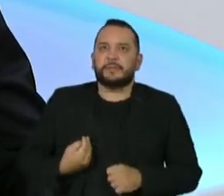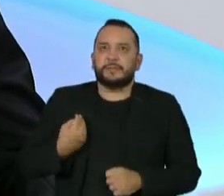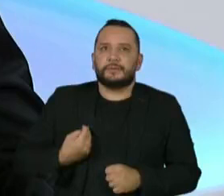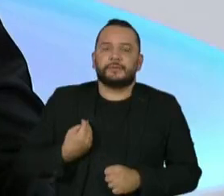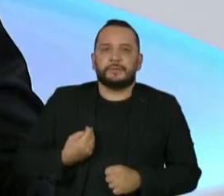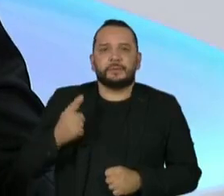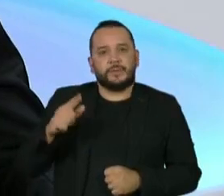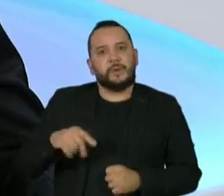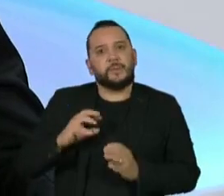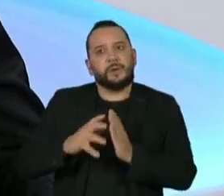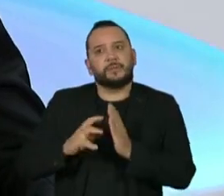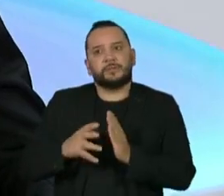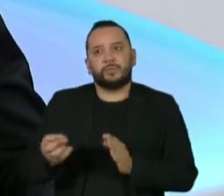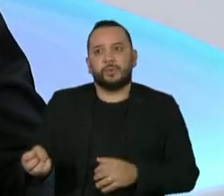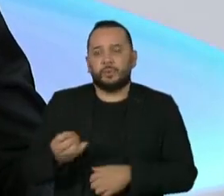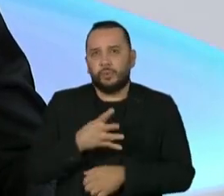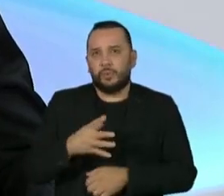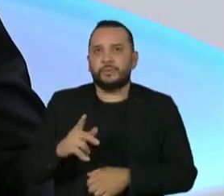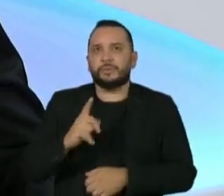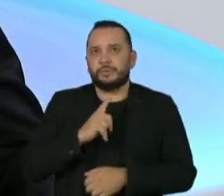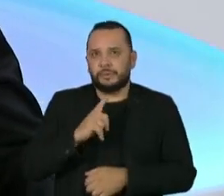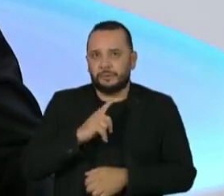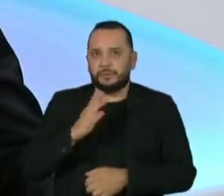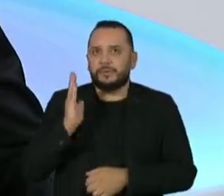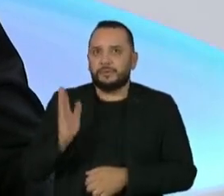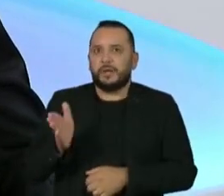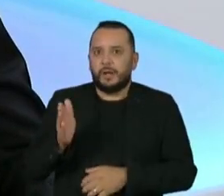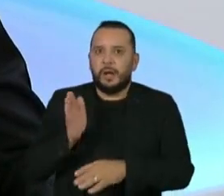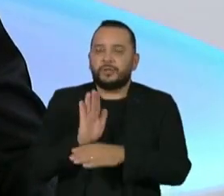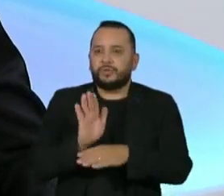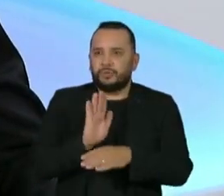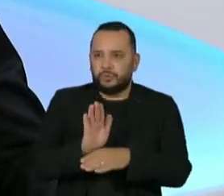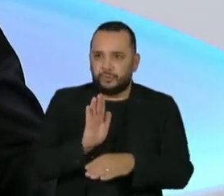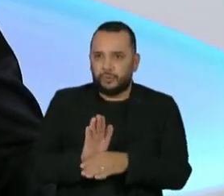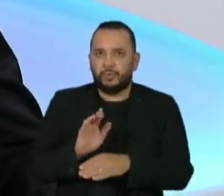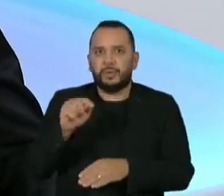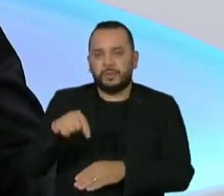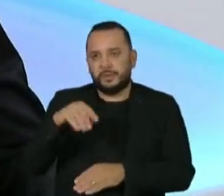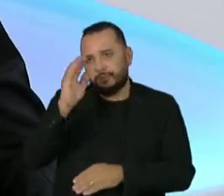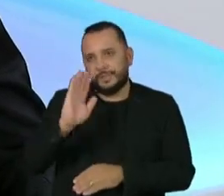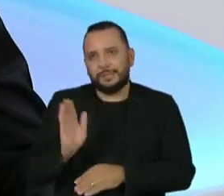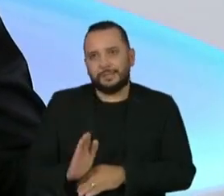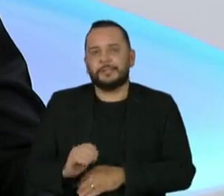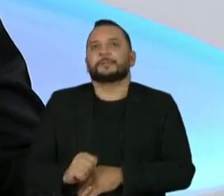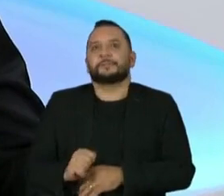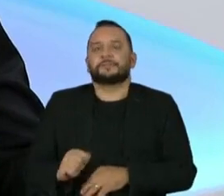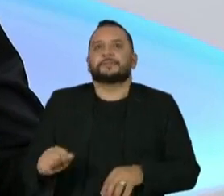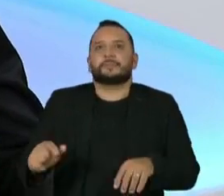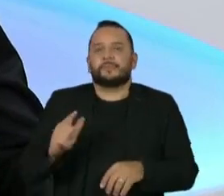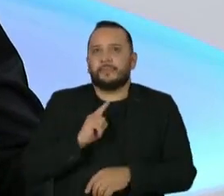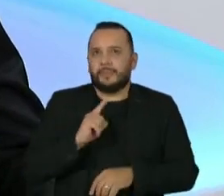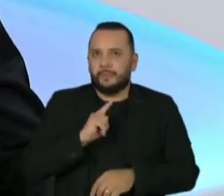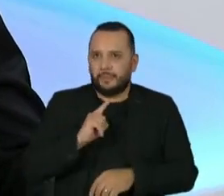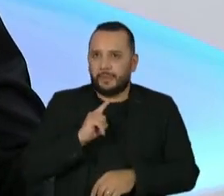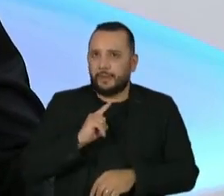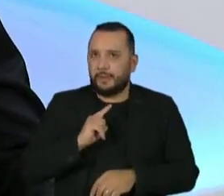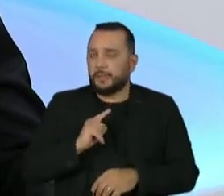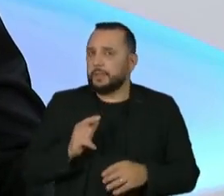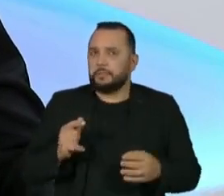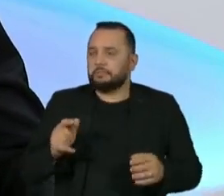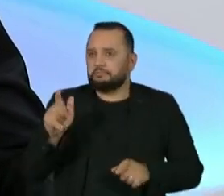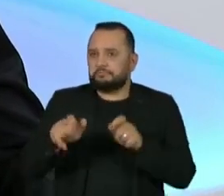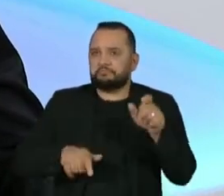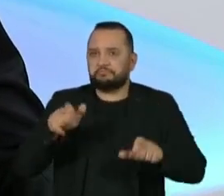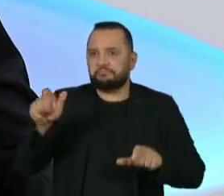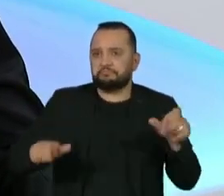muito jovem ainda, que já contribui, vai contribuir muito ainda com o Brasil, tem excelentes quadros em todos